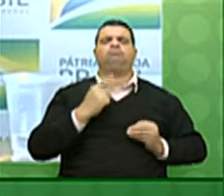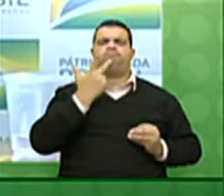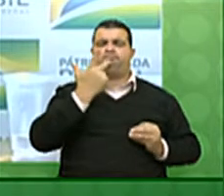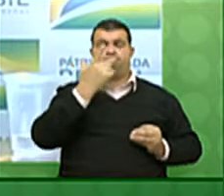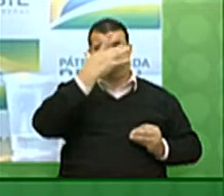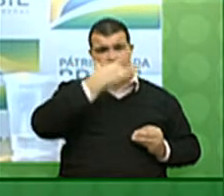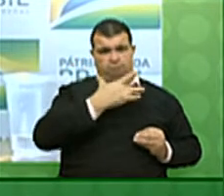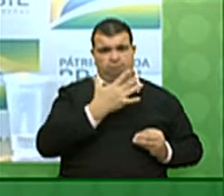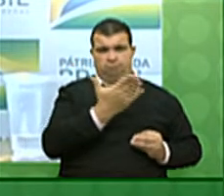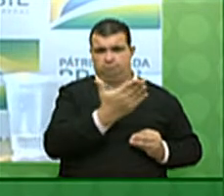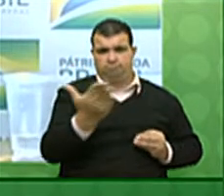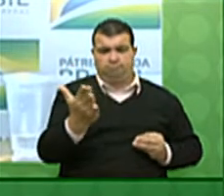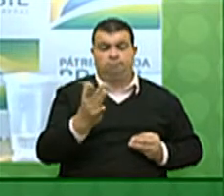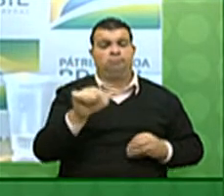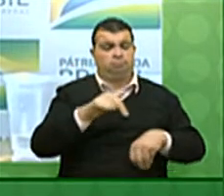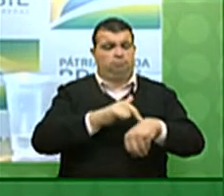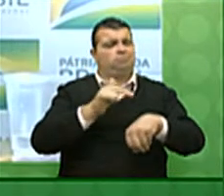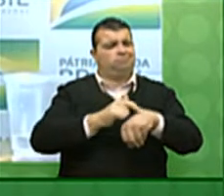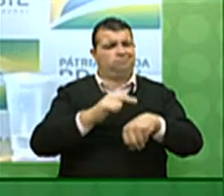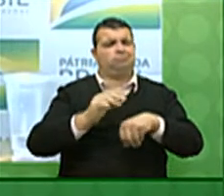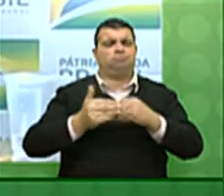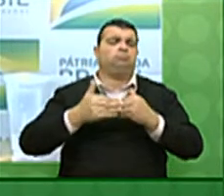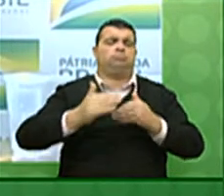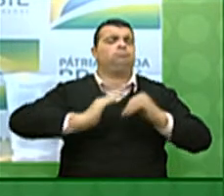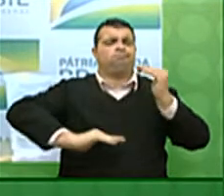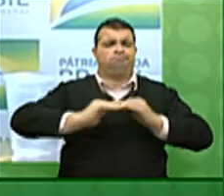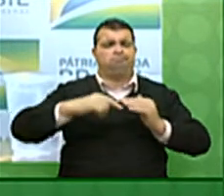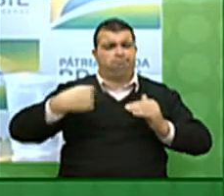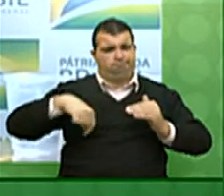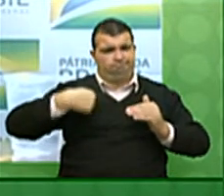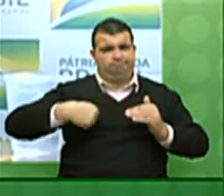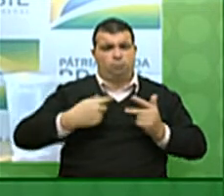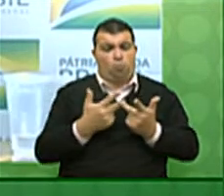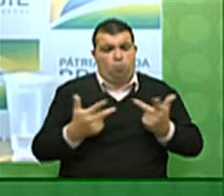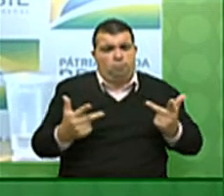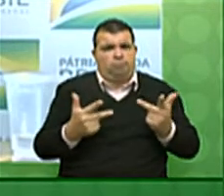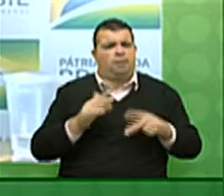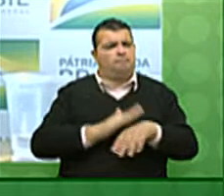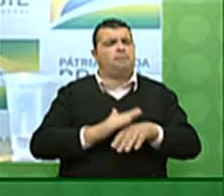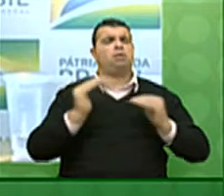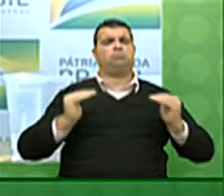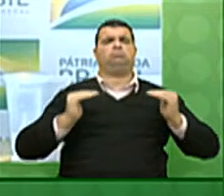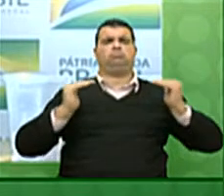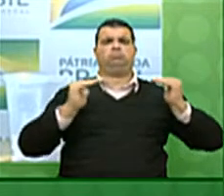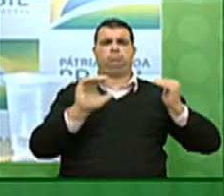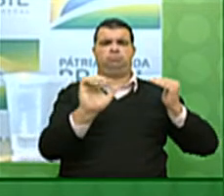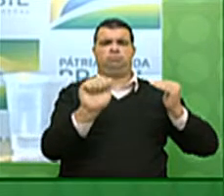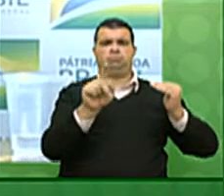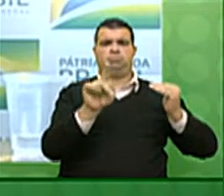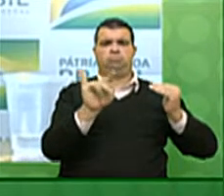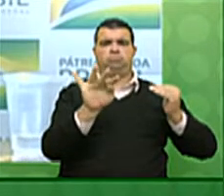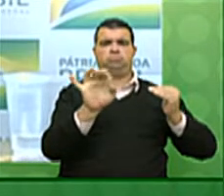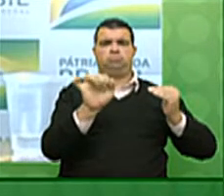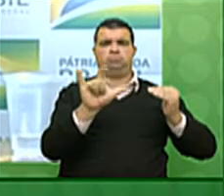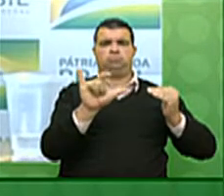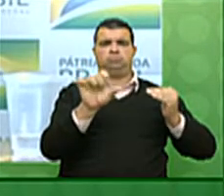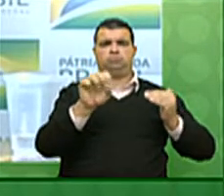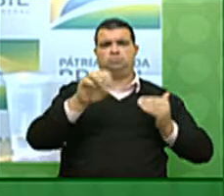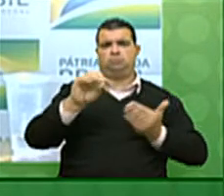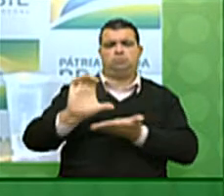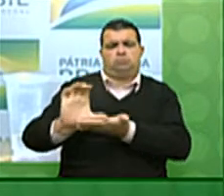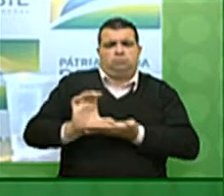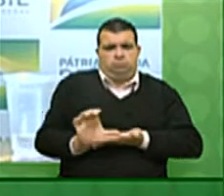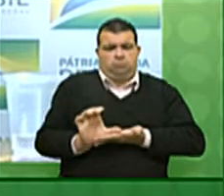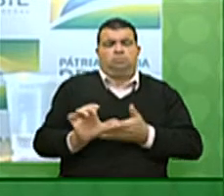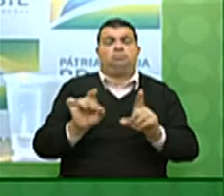senhores, é o momento de praticarmos aquilo que é uma das máximas do capitalismo e que o Schumpeter